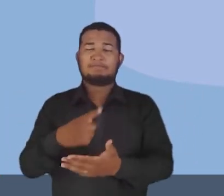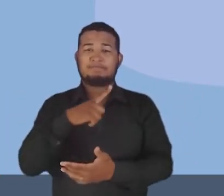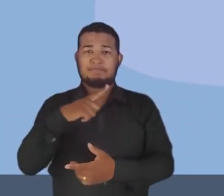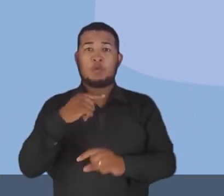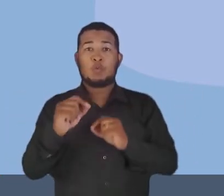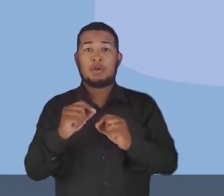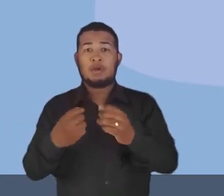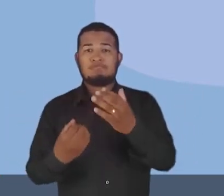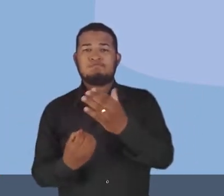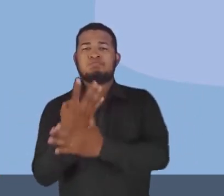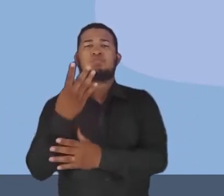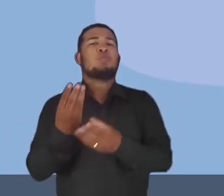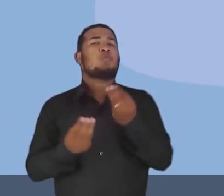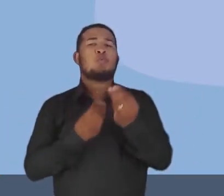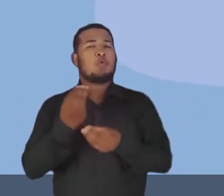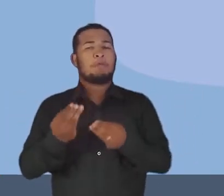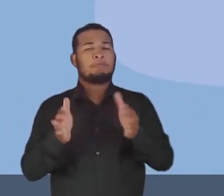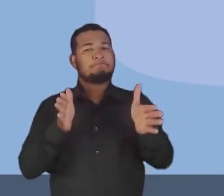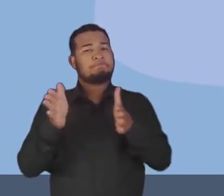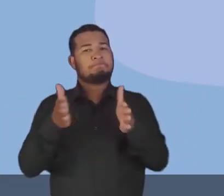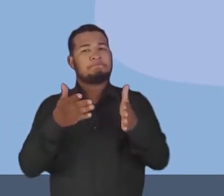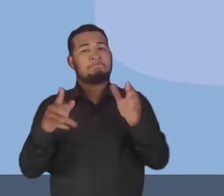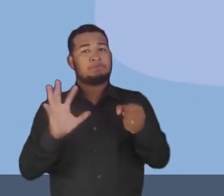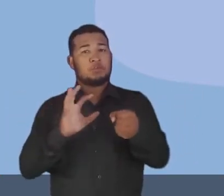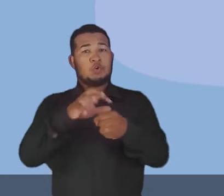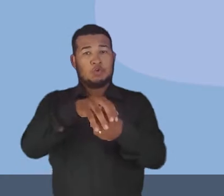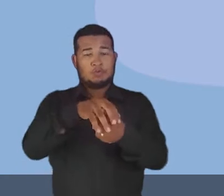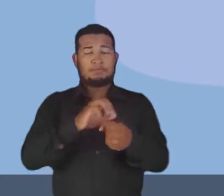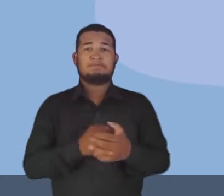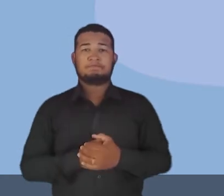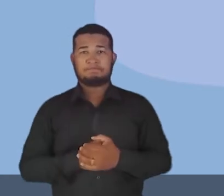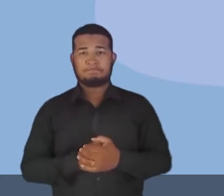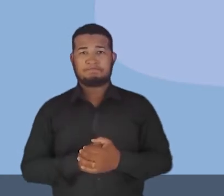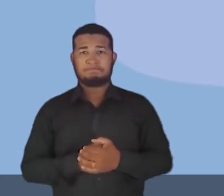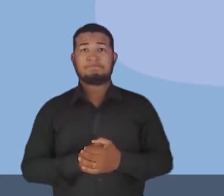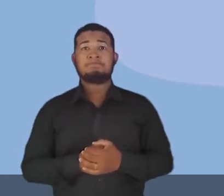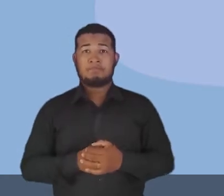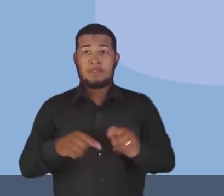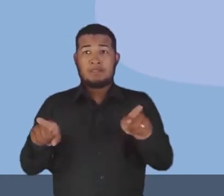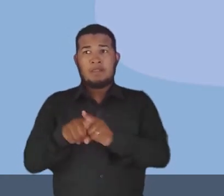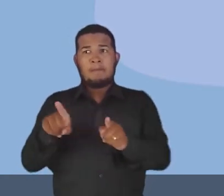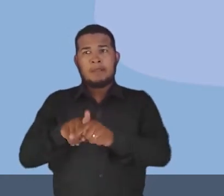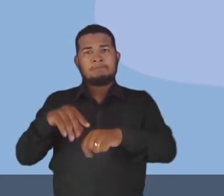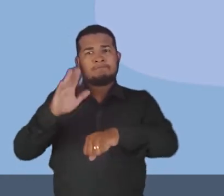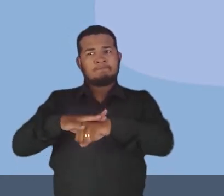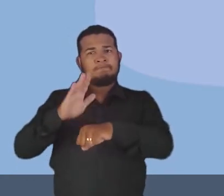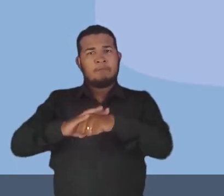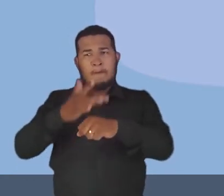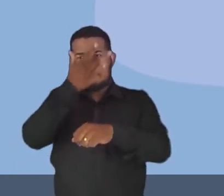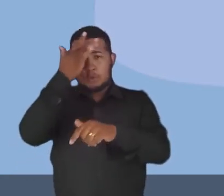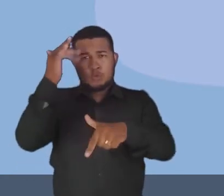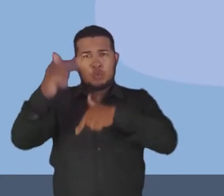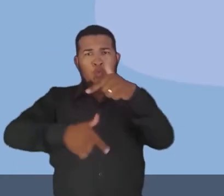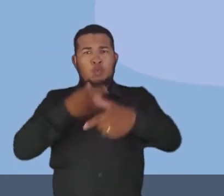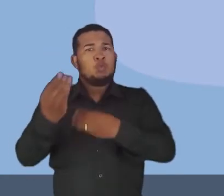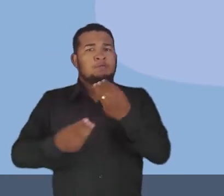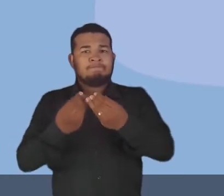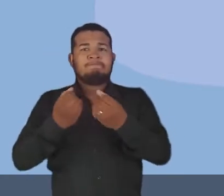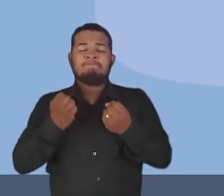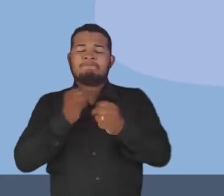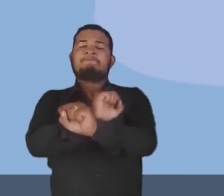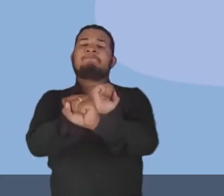hoje. Tem origem aí no período da nossa colonização. E uma mão de obra escrava. Então,